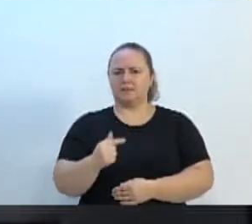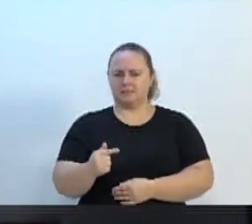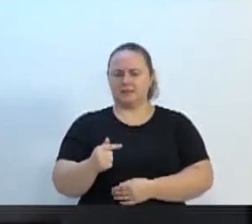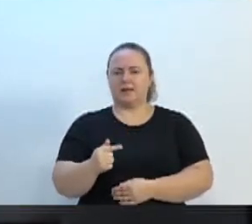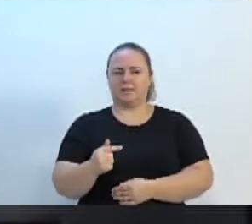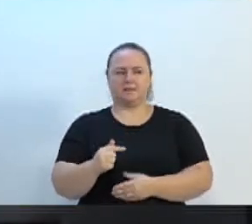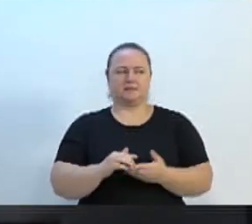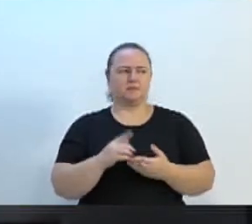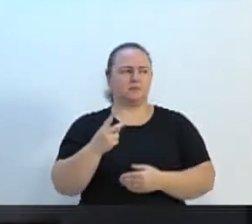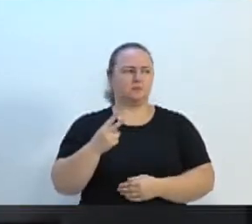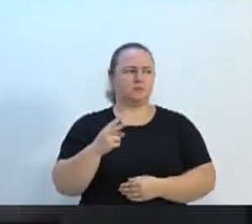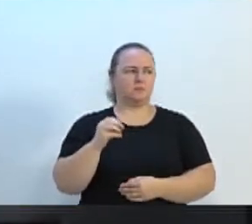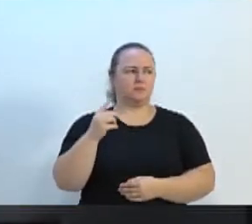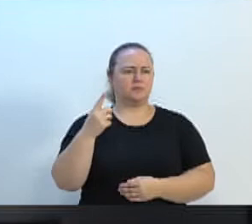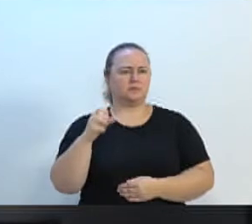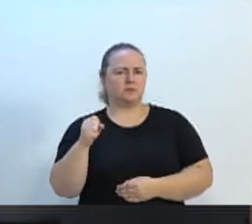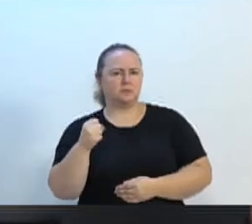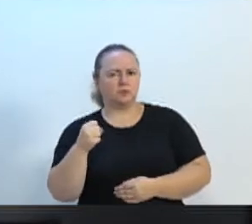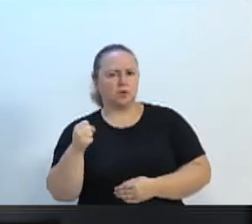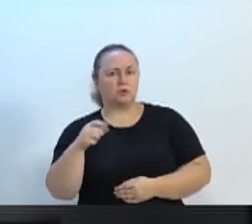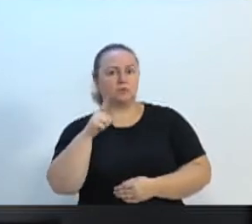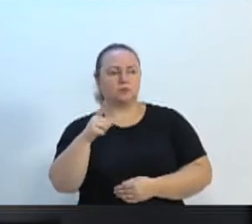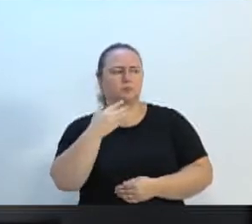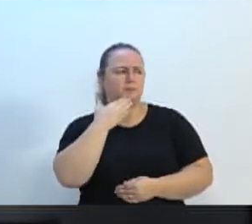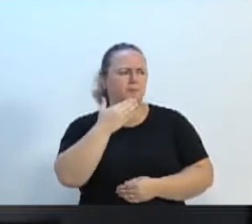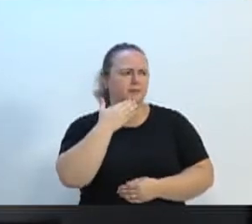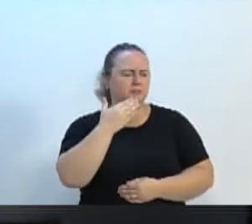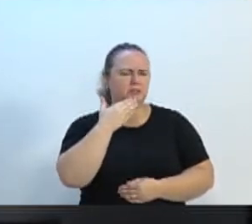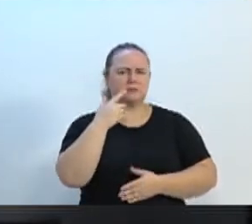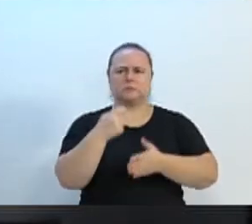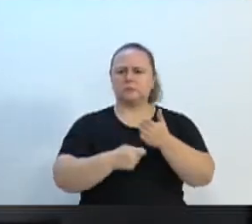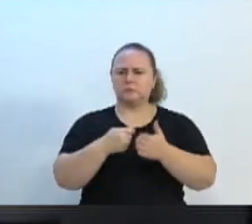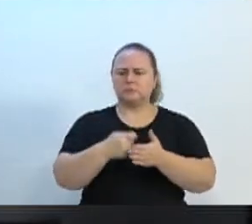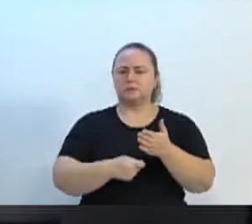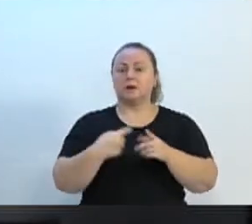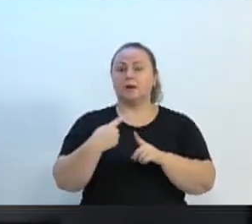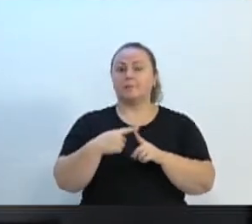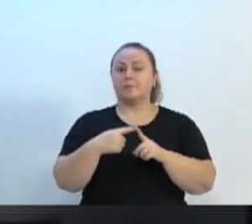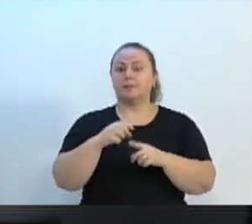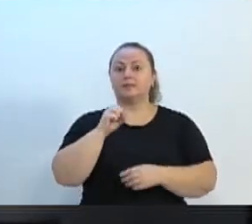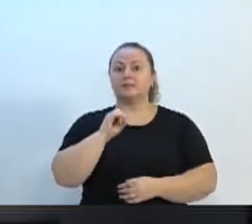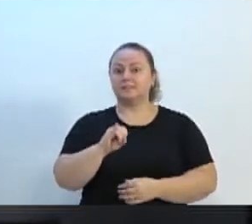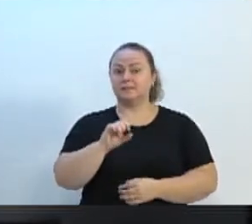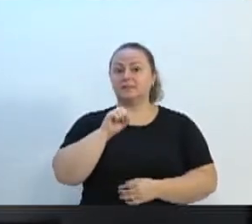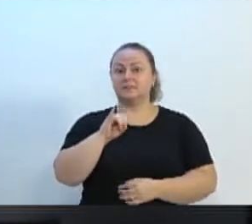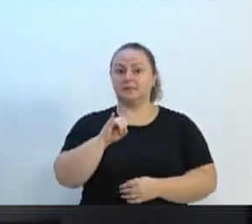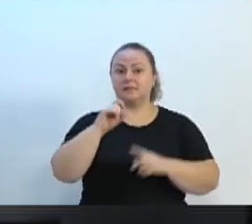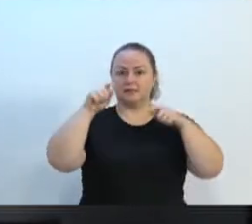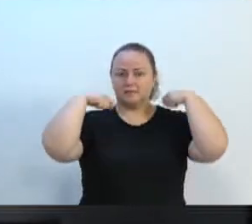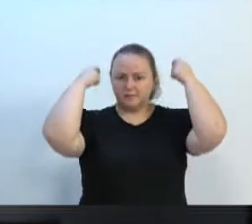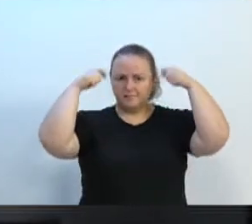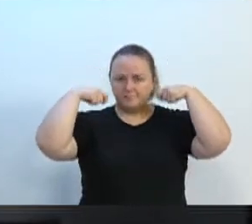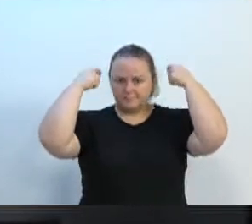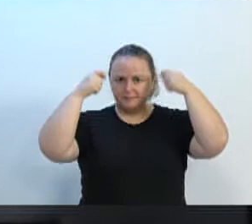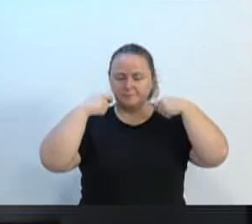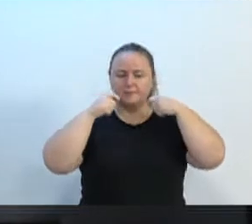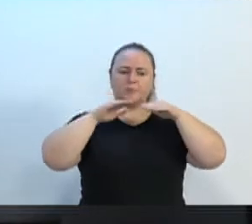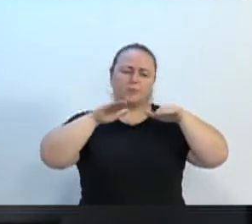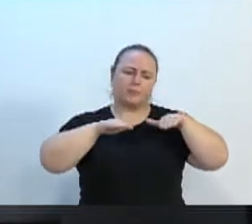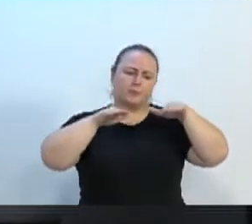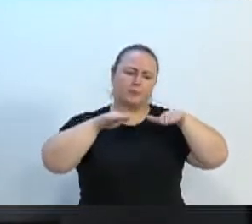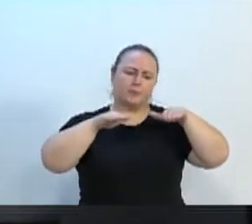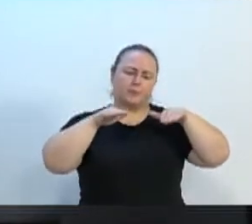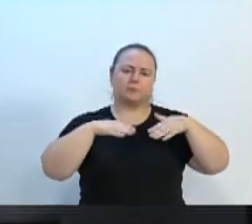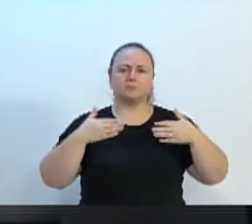2018, vereador Bruno, o senhor gritando, brigando. Porque se fosse pela passividade dos cordeirinhos que têm obrigações com o governo, com